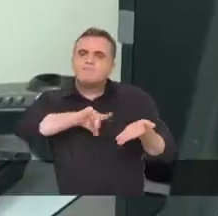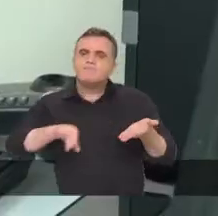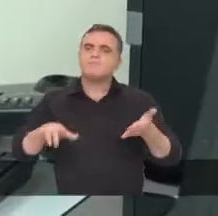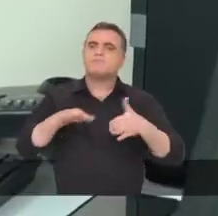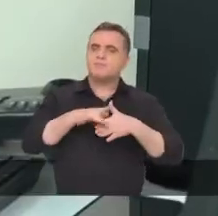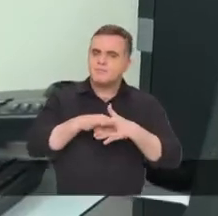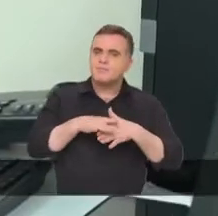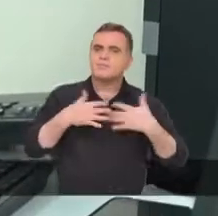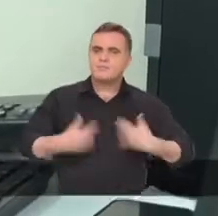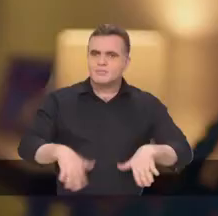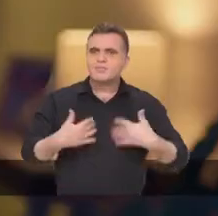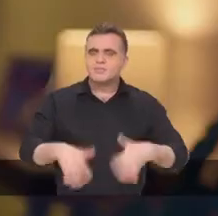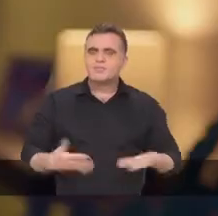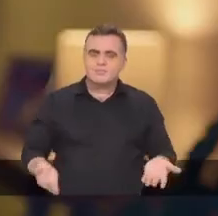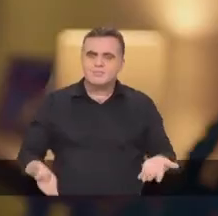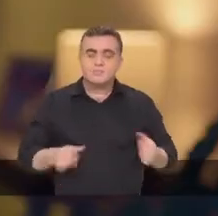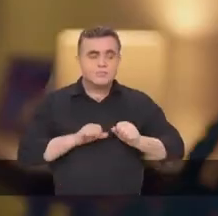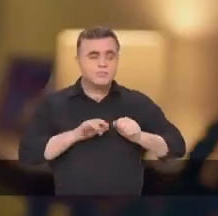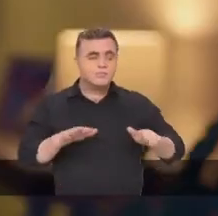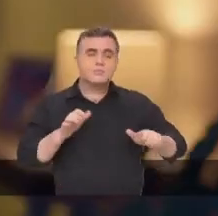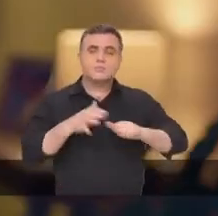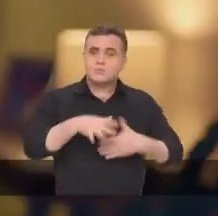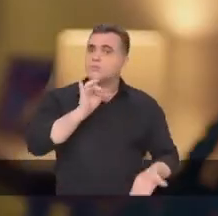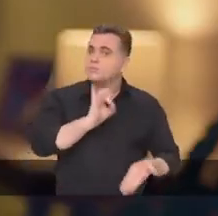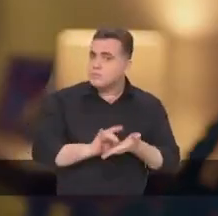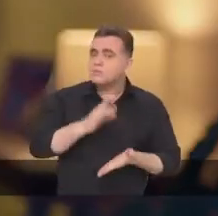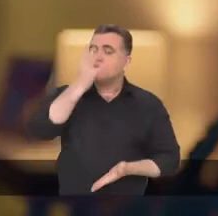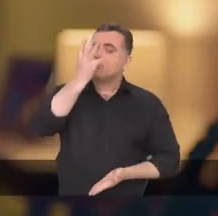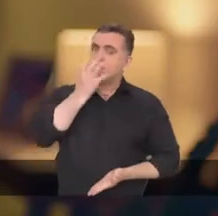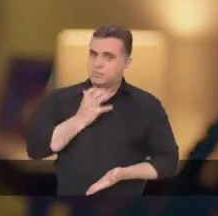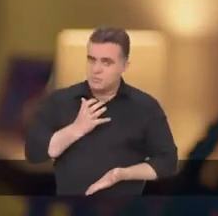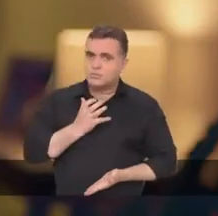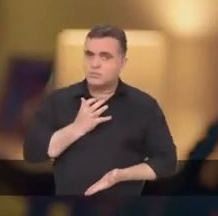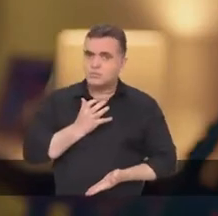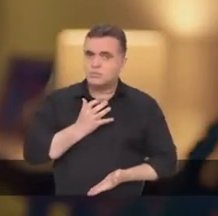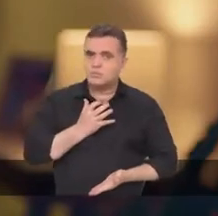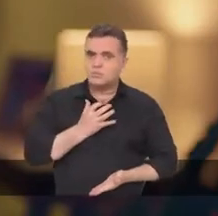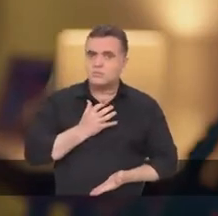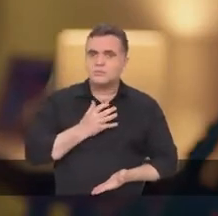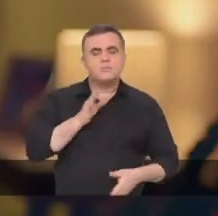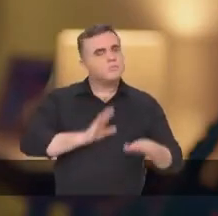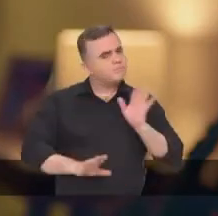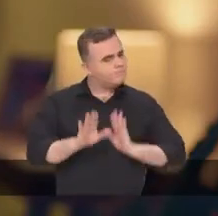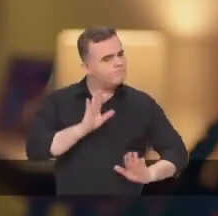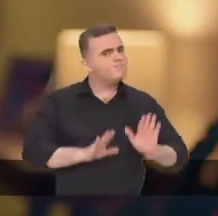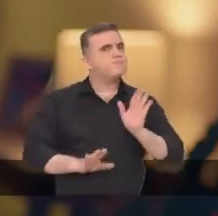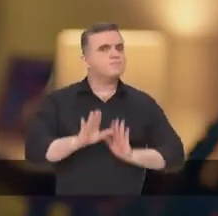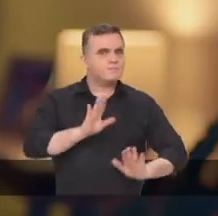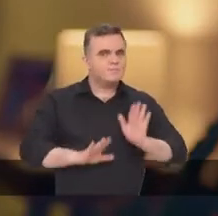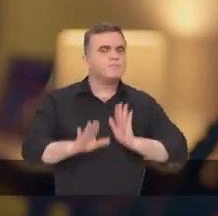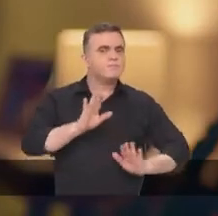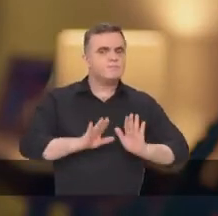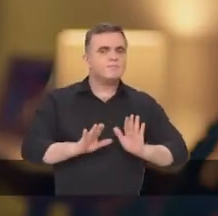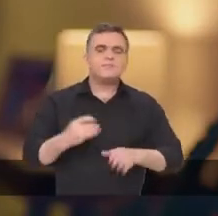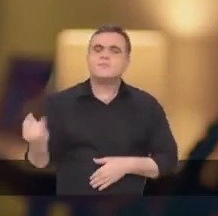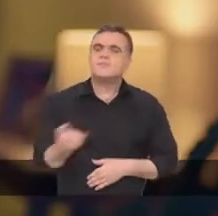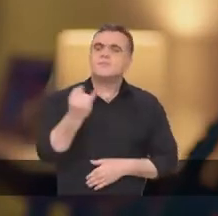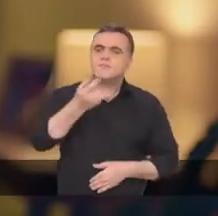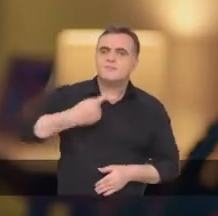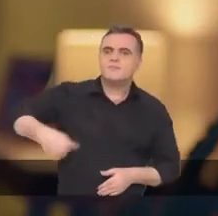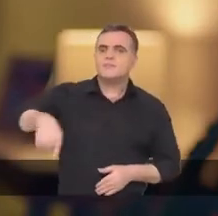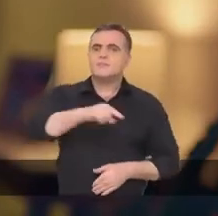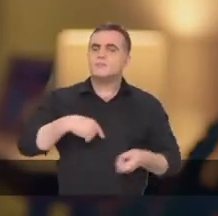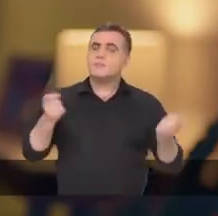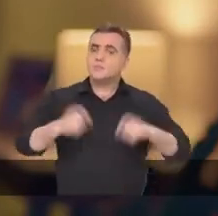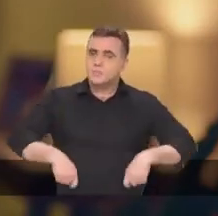entre outras enfermidades. O coronavírus ainda é uma realidade e não podemos descuidar. O importante é que